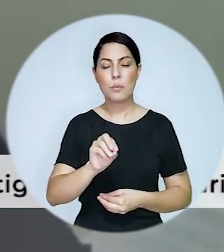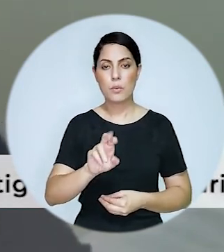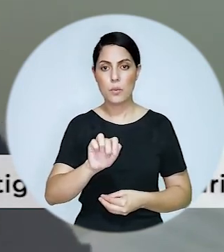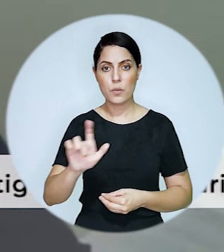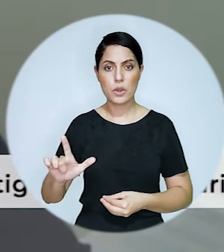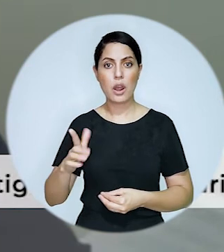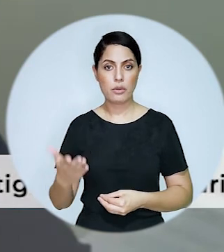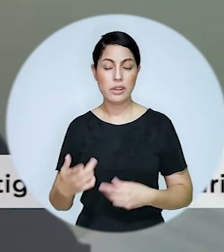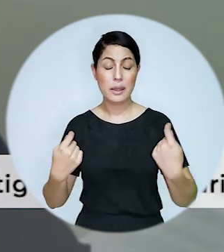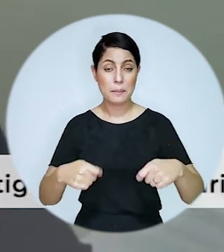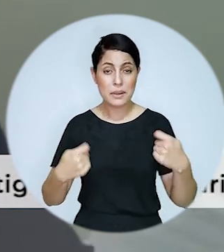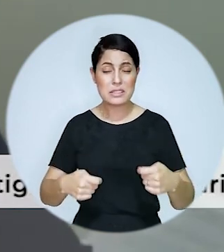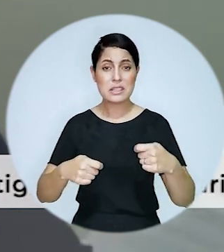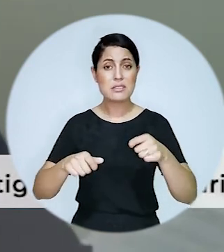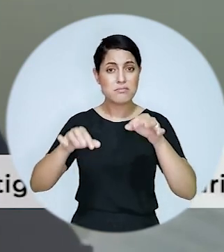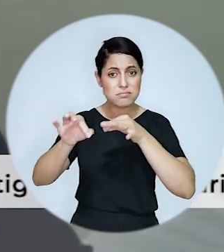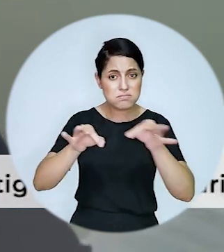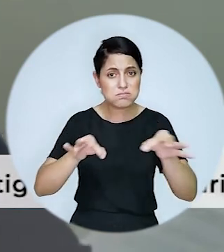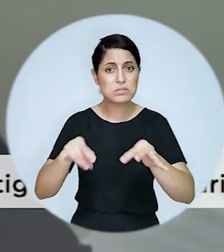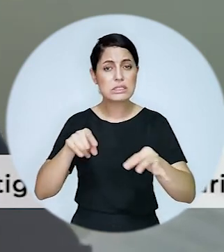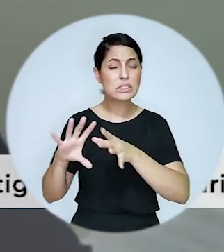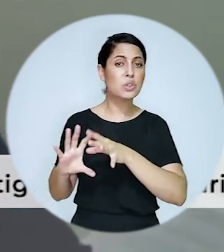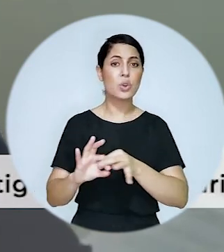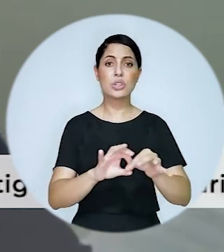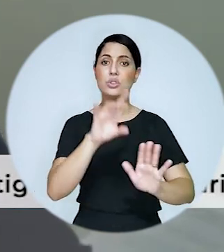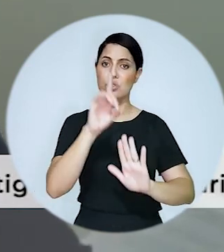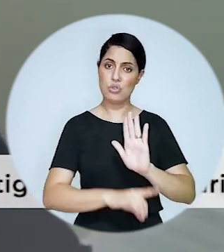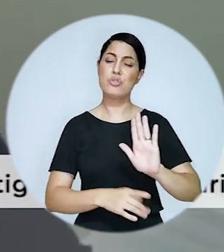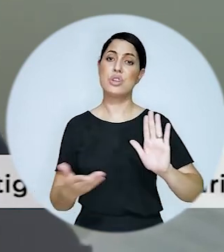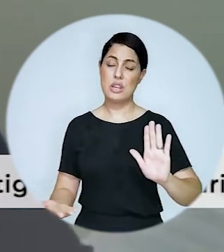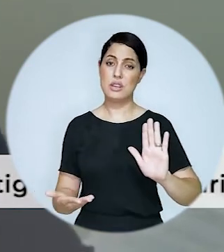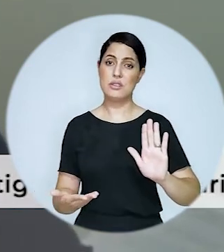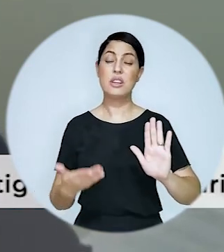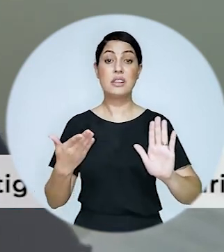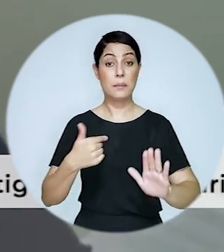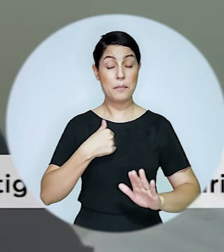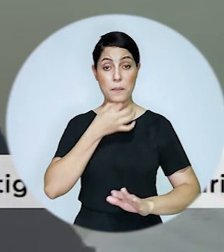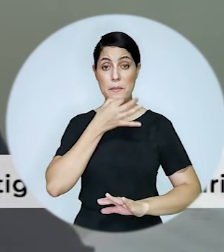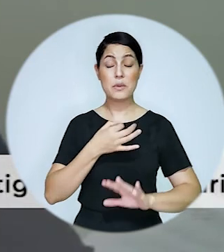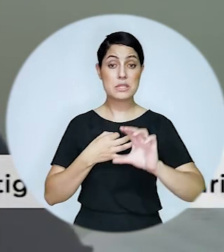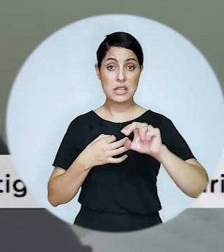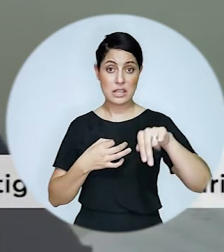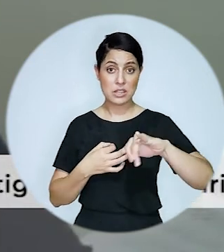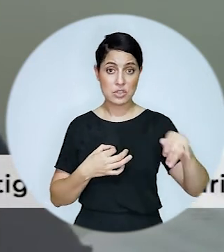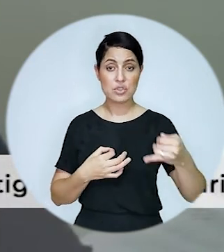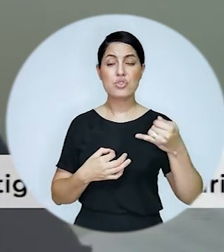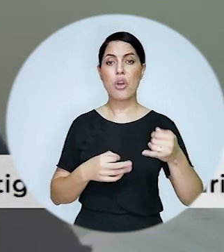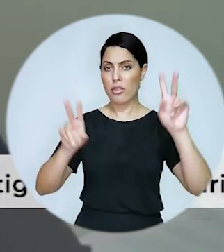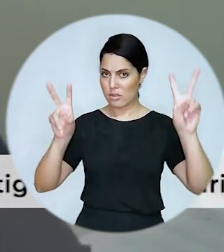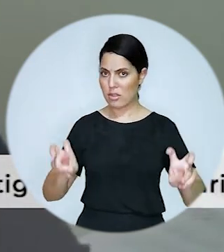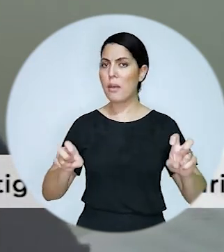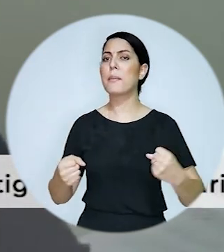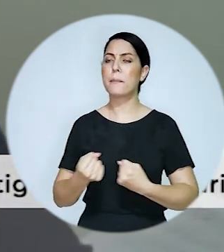legislação de referência na realidade no dizer do direito então acho que o CNJ pode contribuir mais ainda com a presente